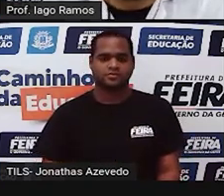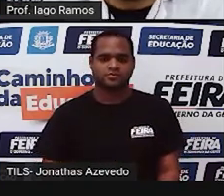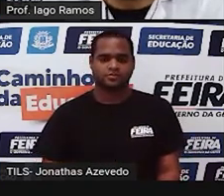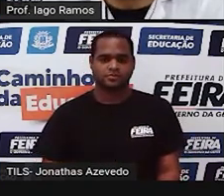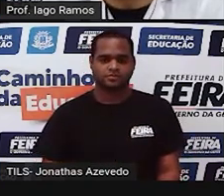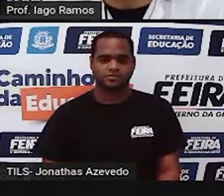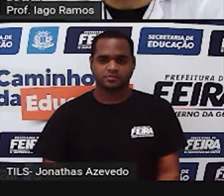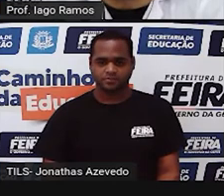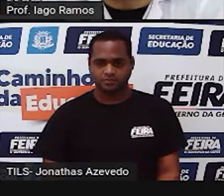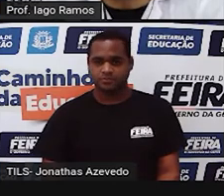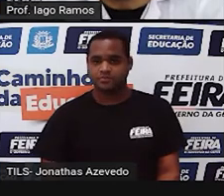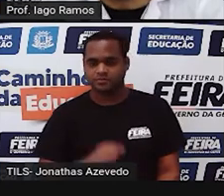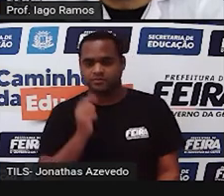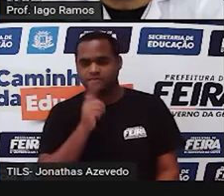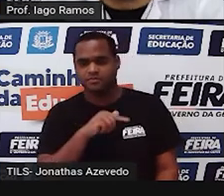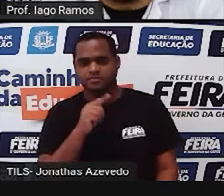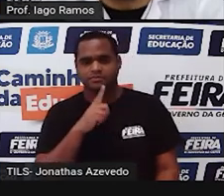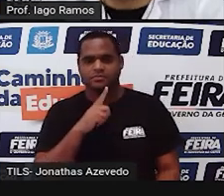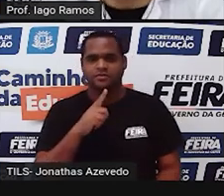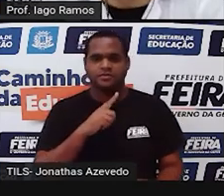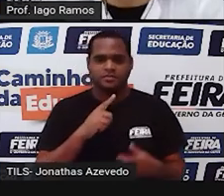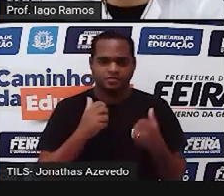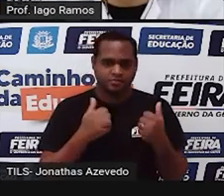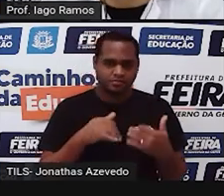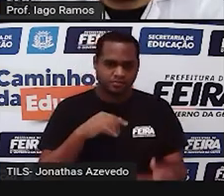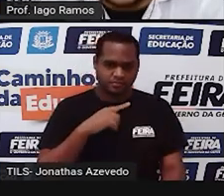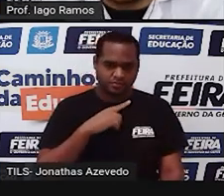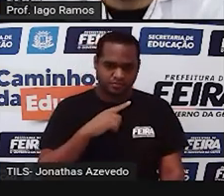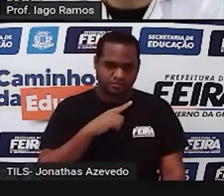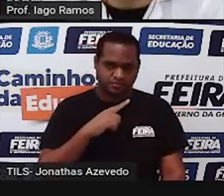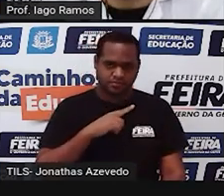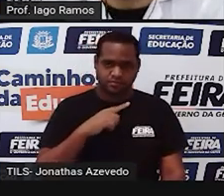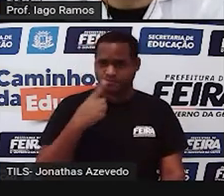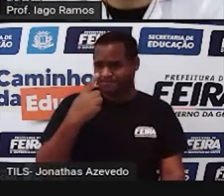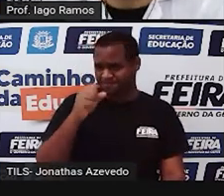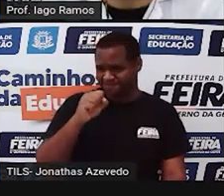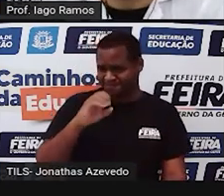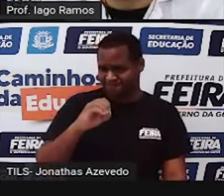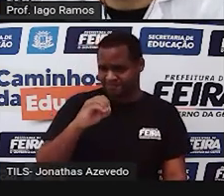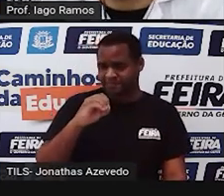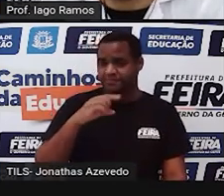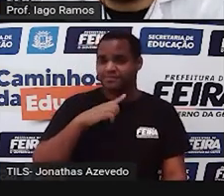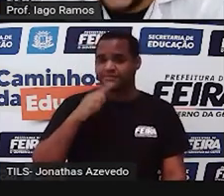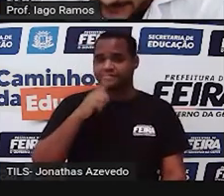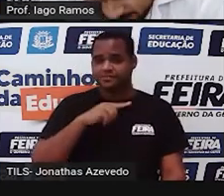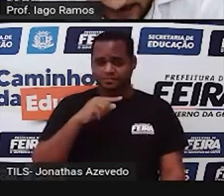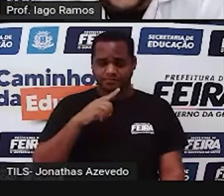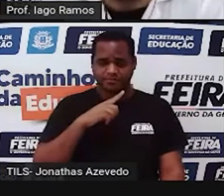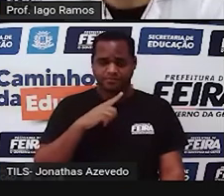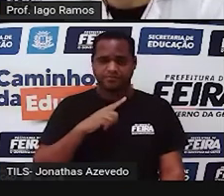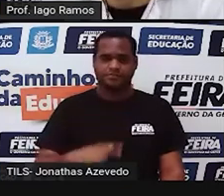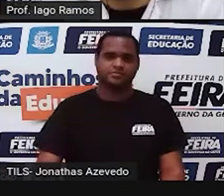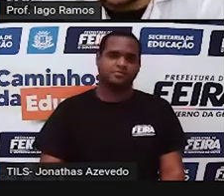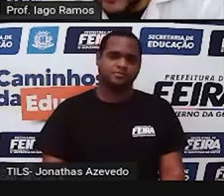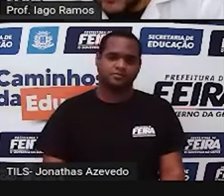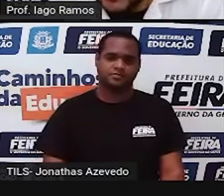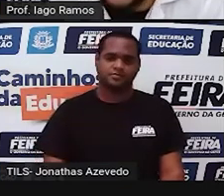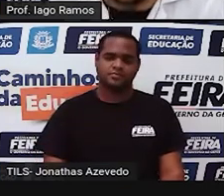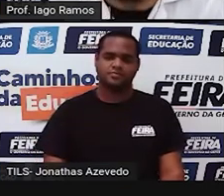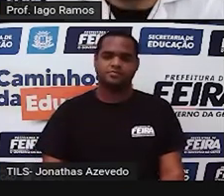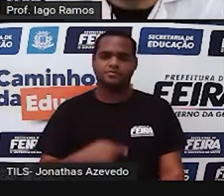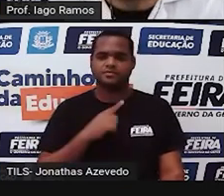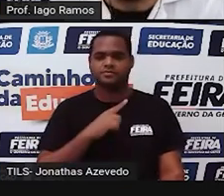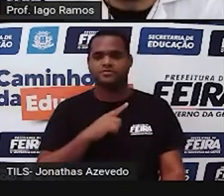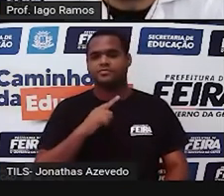E aí, feito? Vou adivinhar de novo, deu 180, não é verdade? É, deu 180.